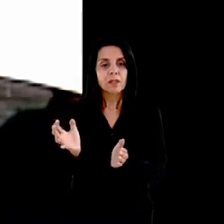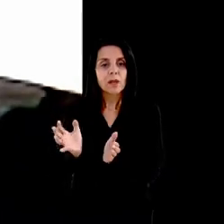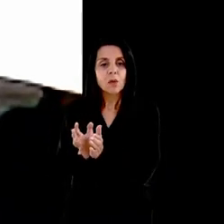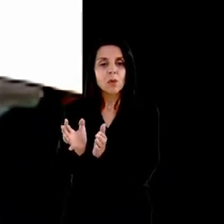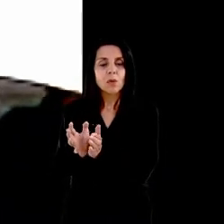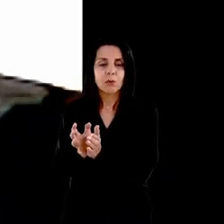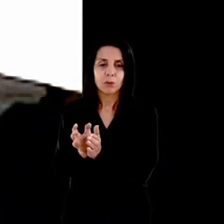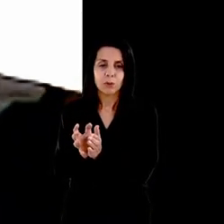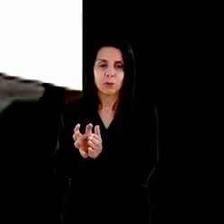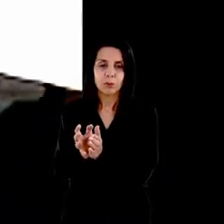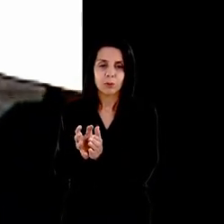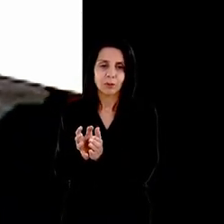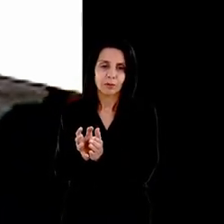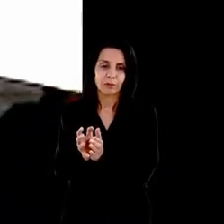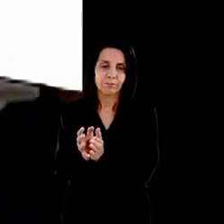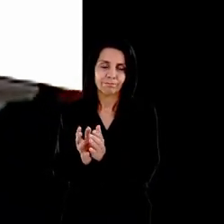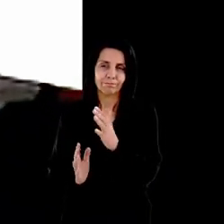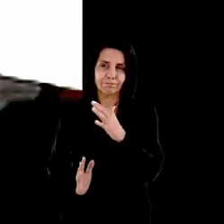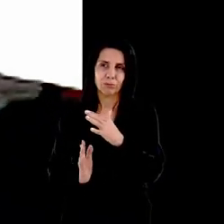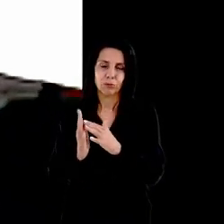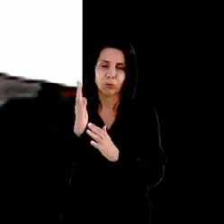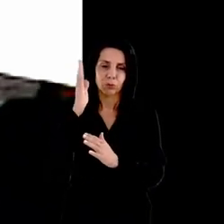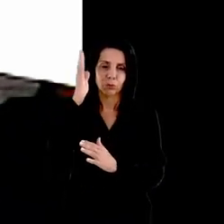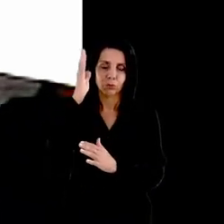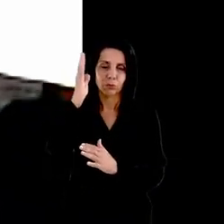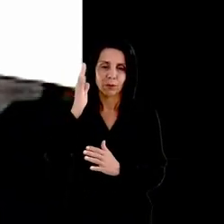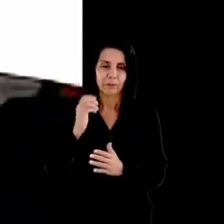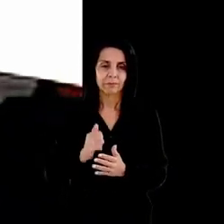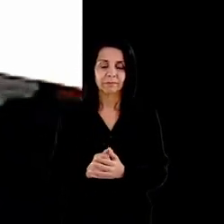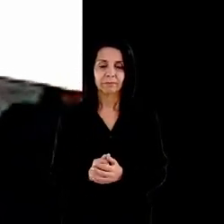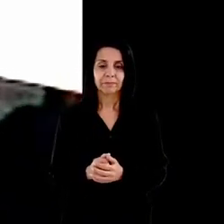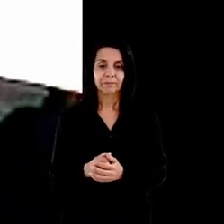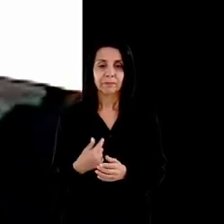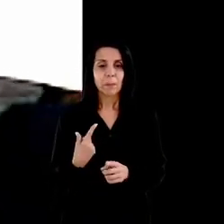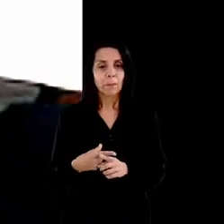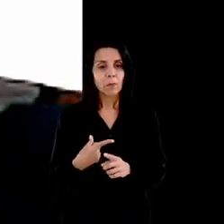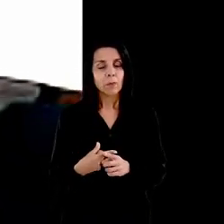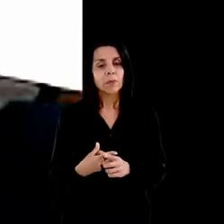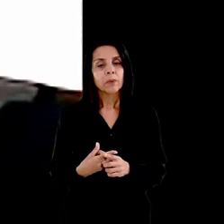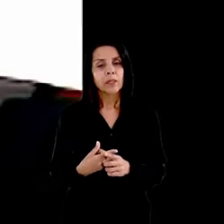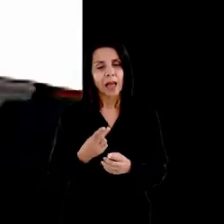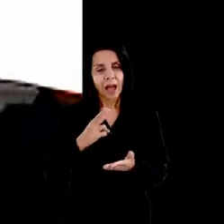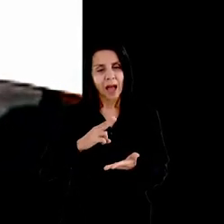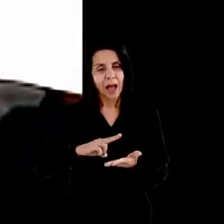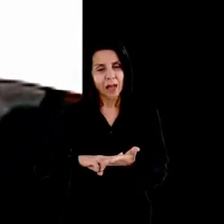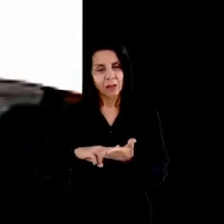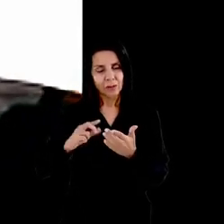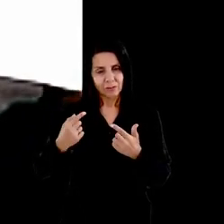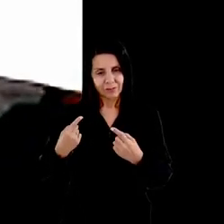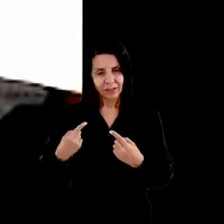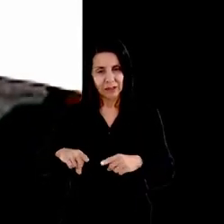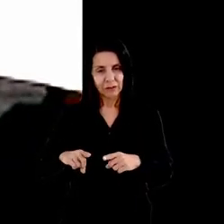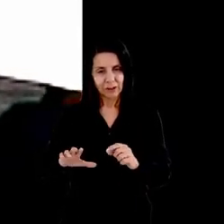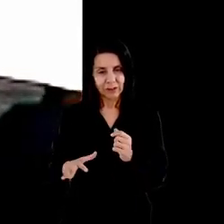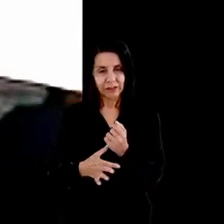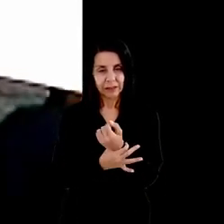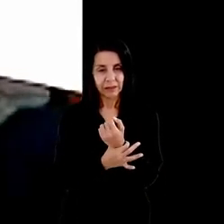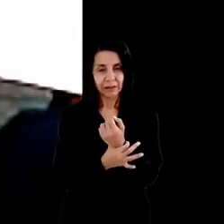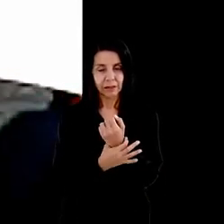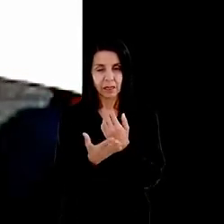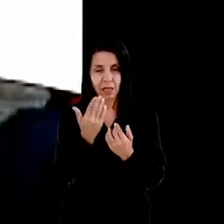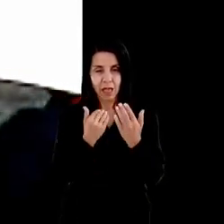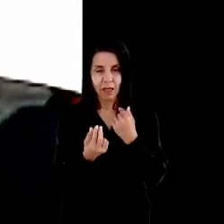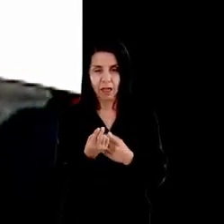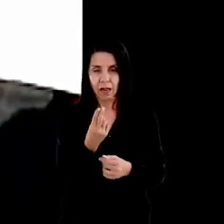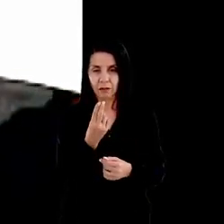limite porque assumir esse desafio de pensar a segurança alimentar e nutricional para as